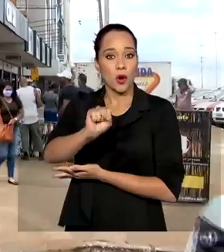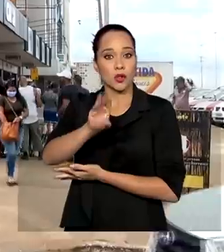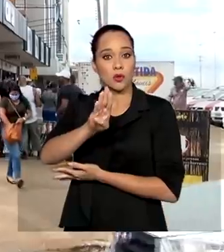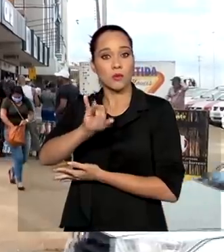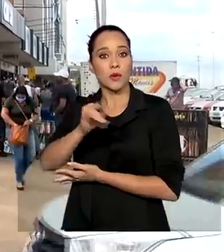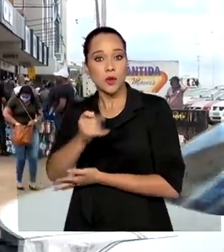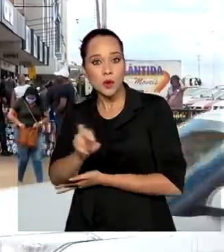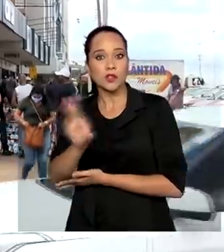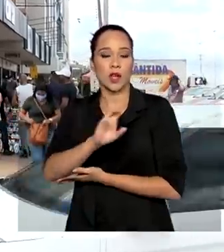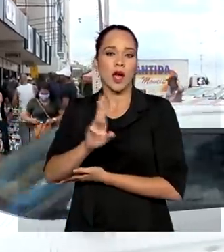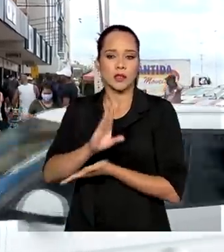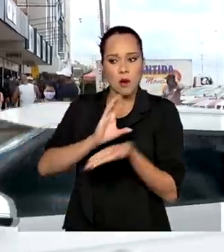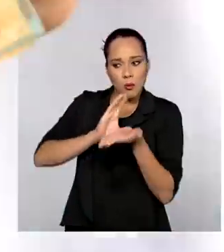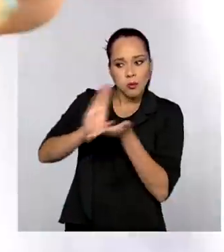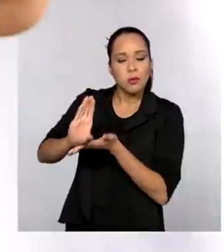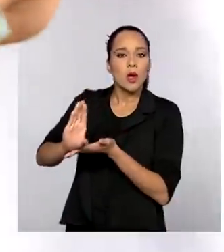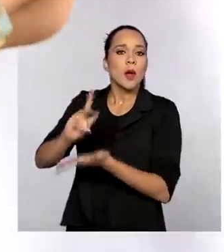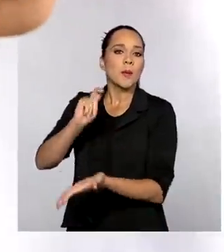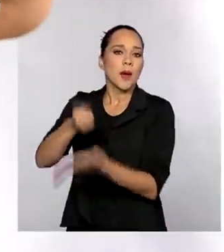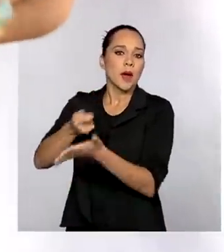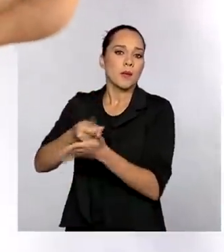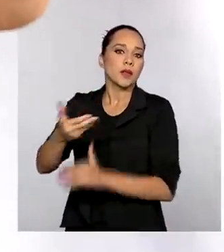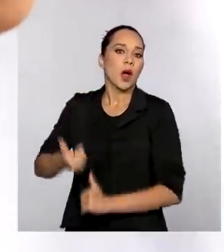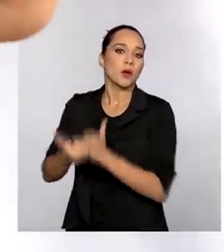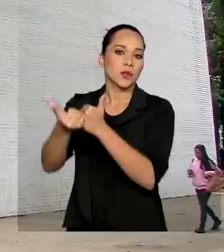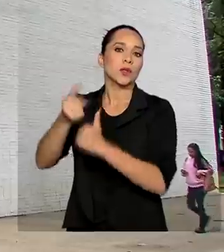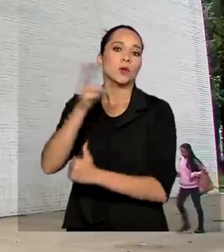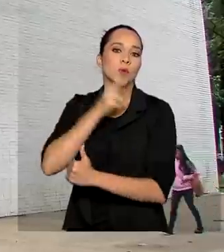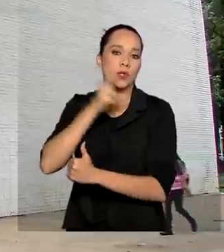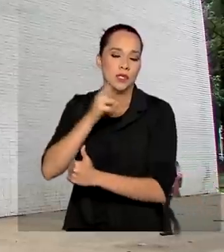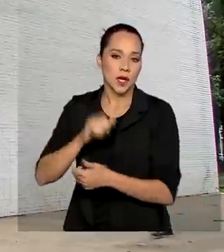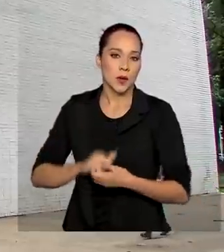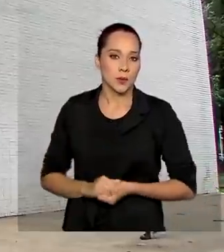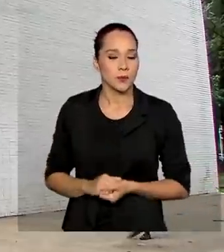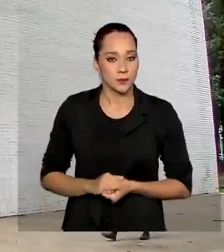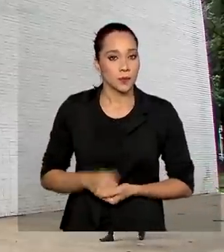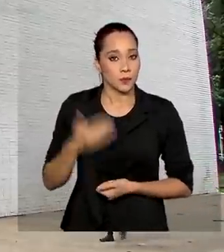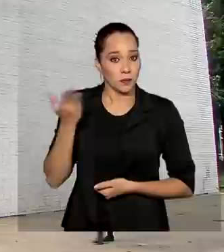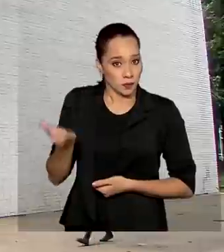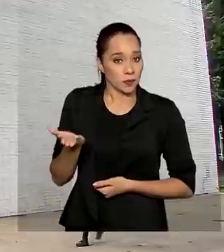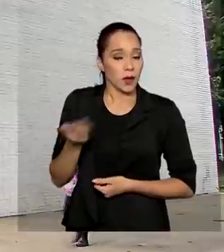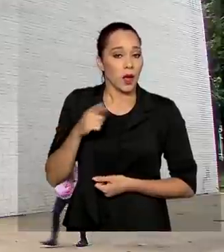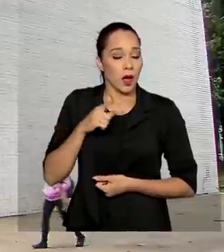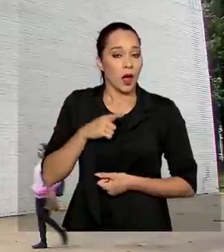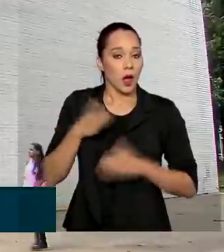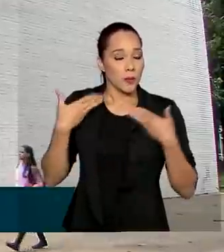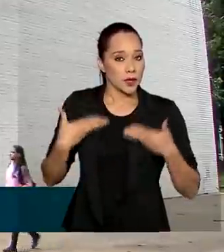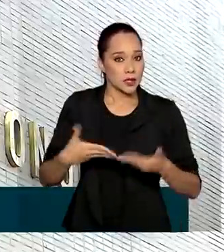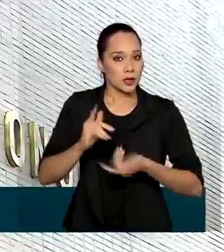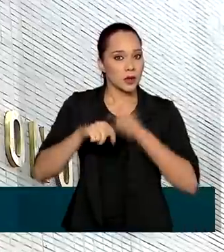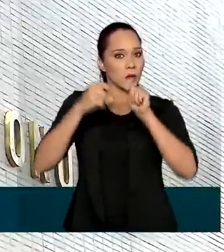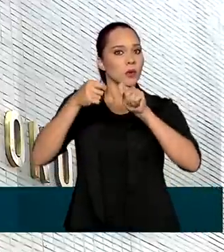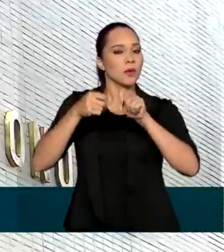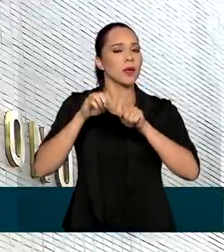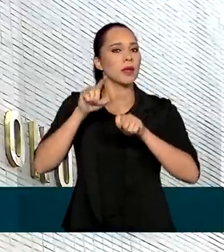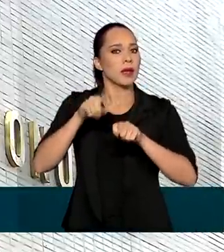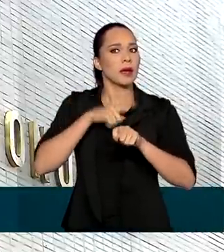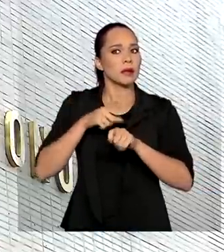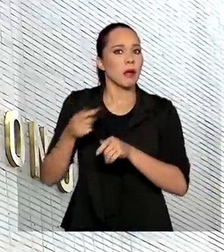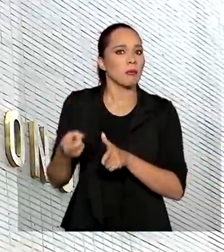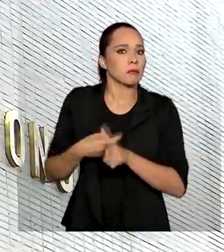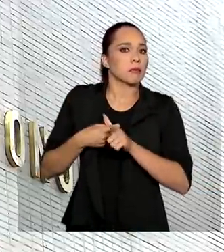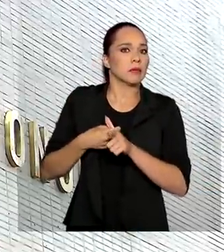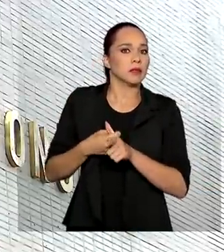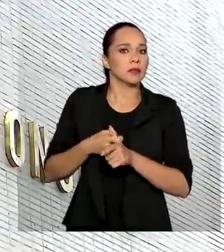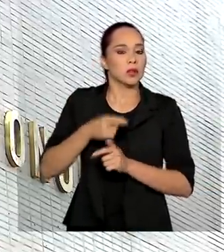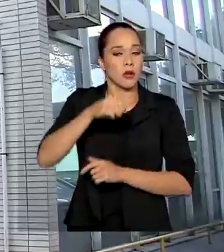de reais, foi destinada ao pagamento do auxílio emergencial. Com isso, a estimativa do Ministério da Economia é de um déficit